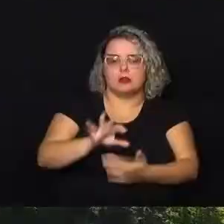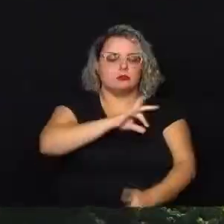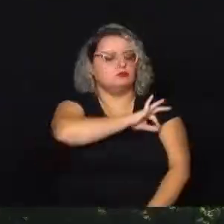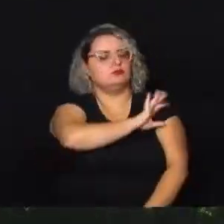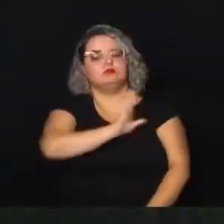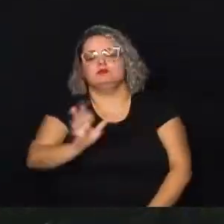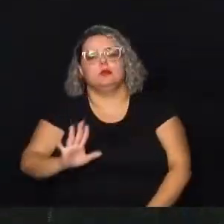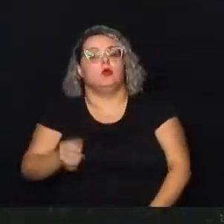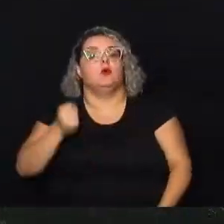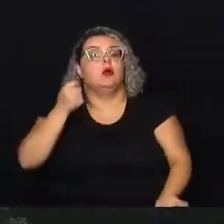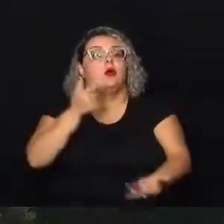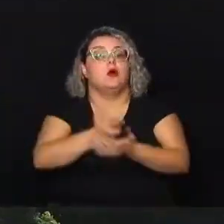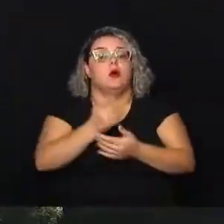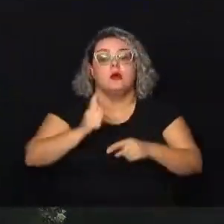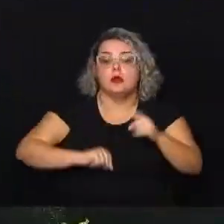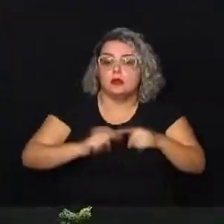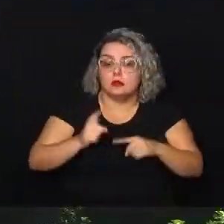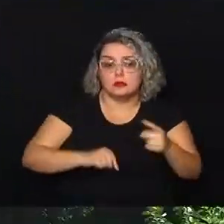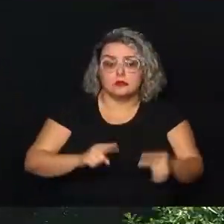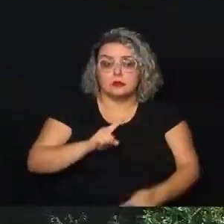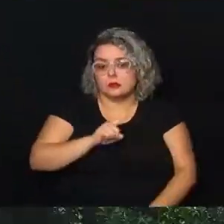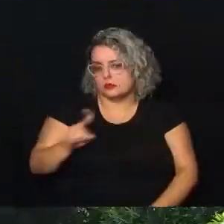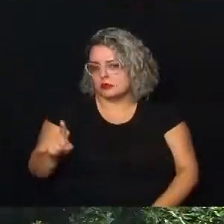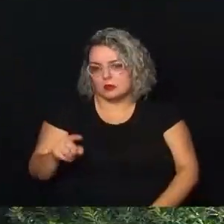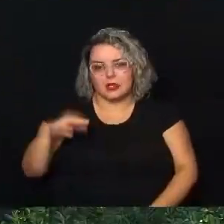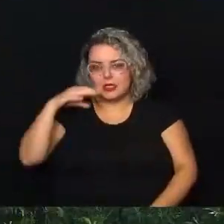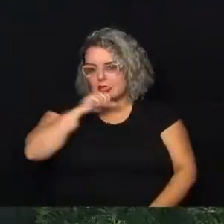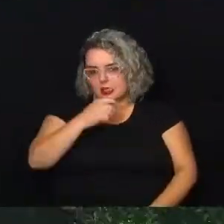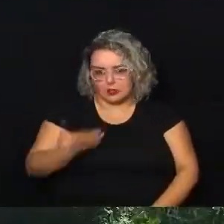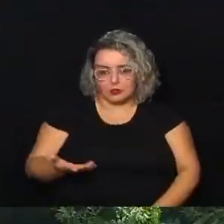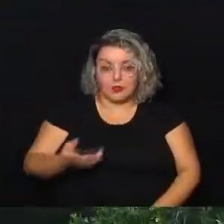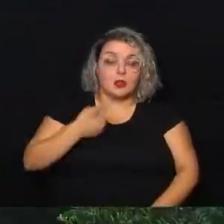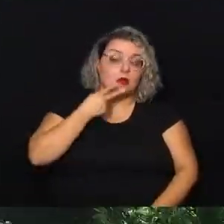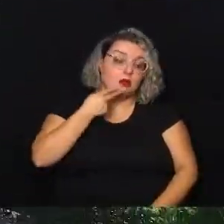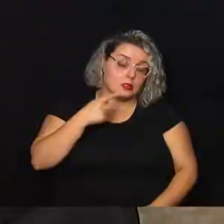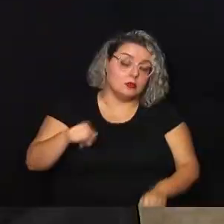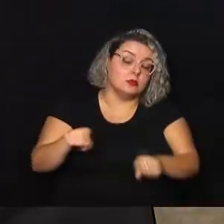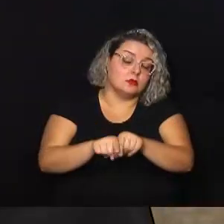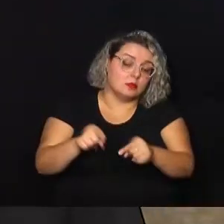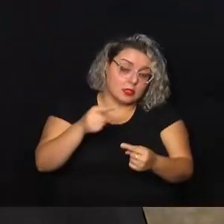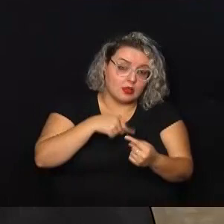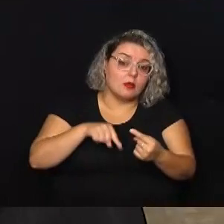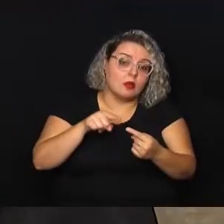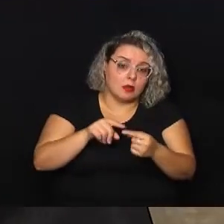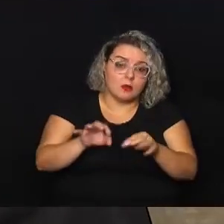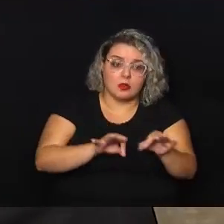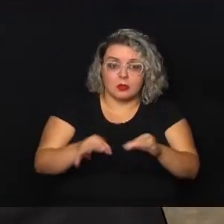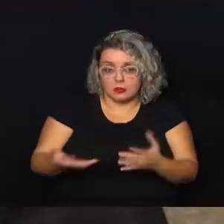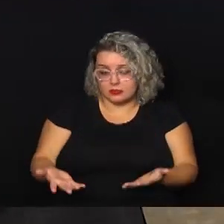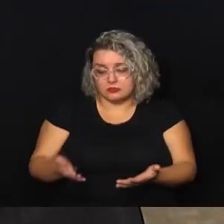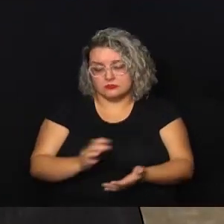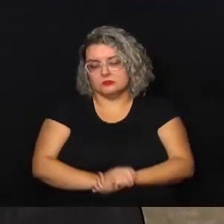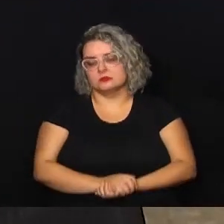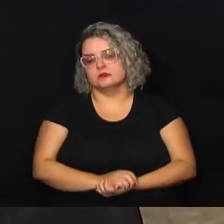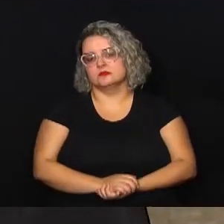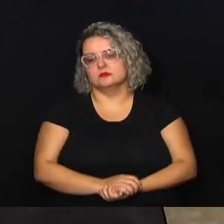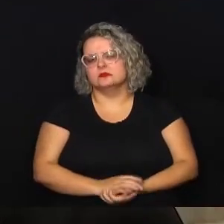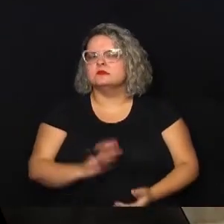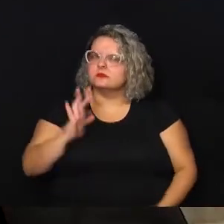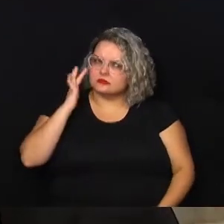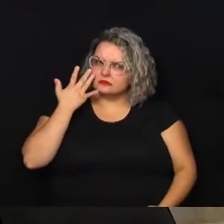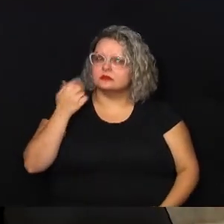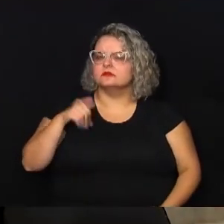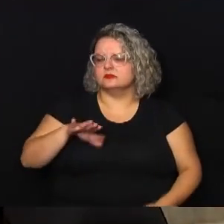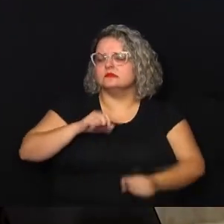financeiro para a prefeitura pois a compra dos equipamentos não será imediata Ele reforçou os objetivos do projeto